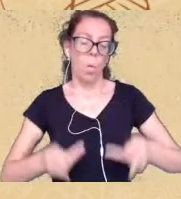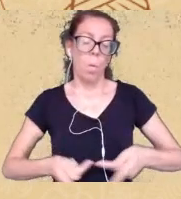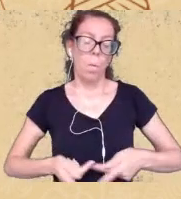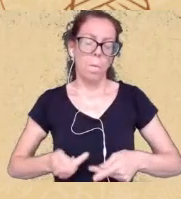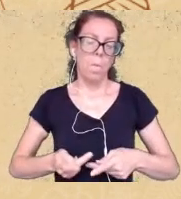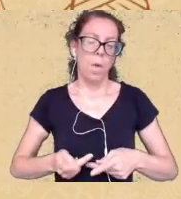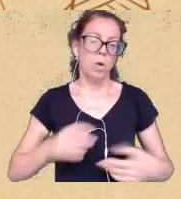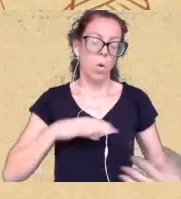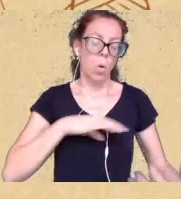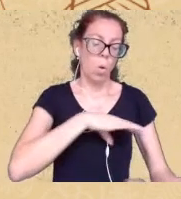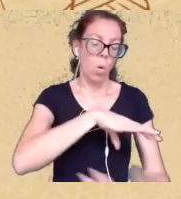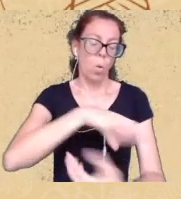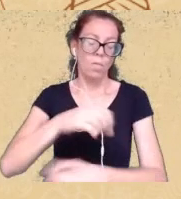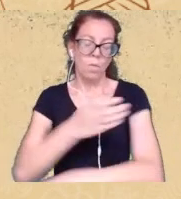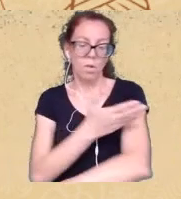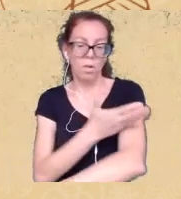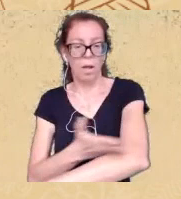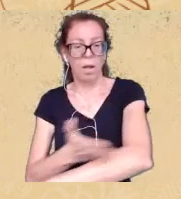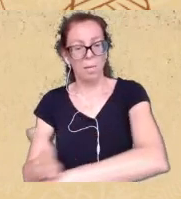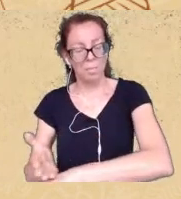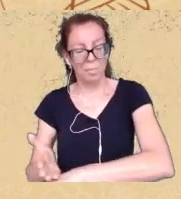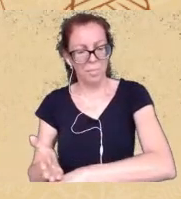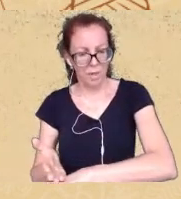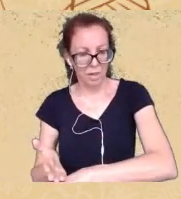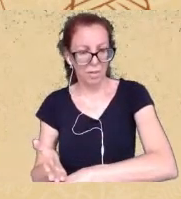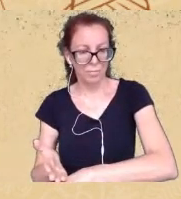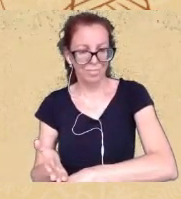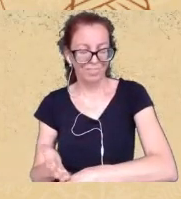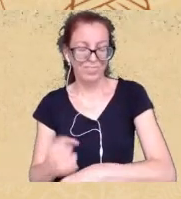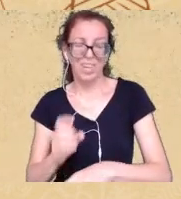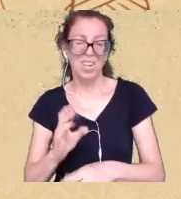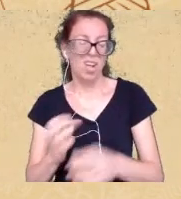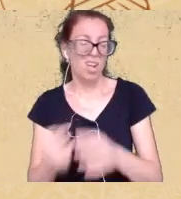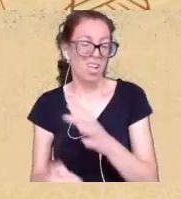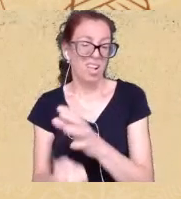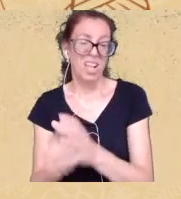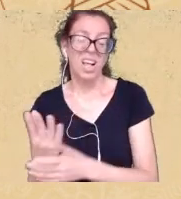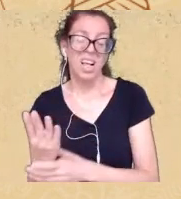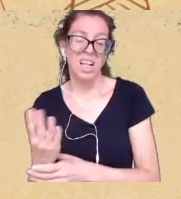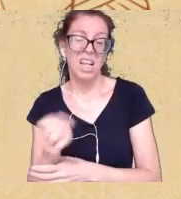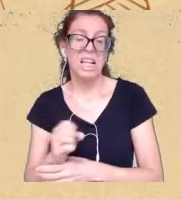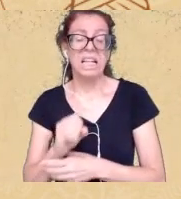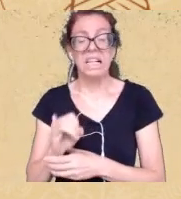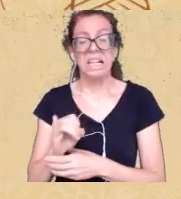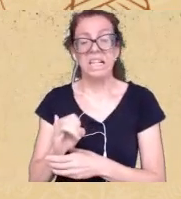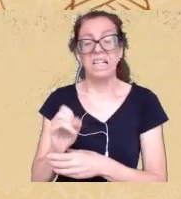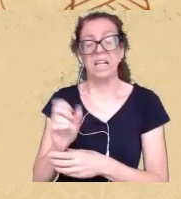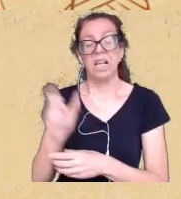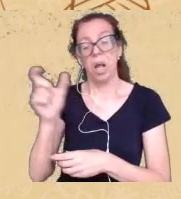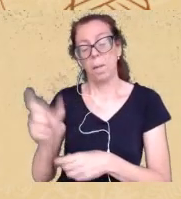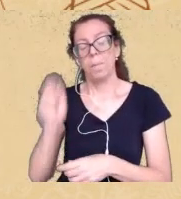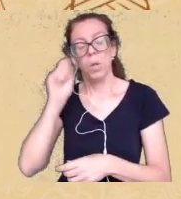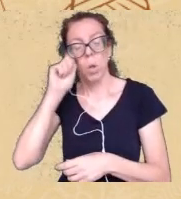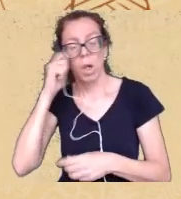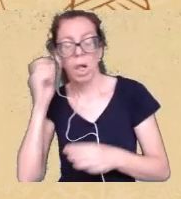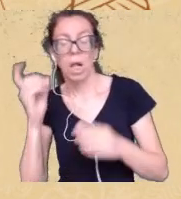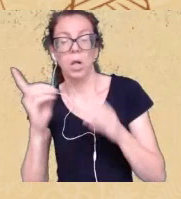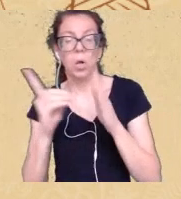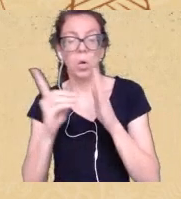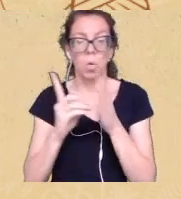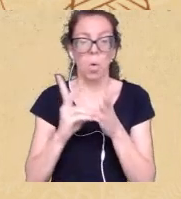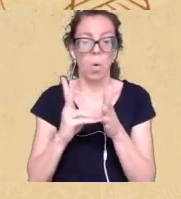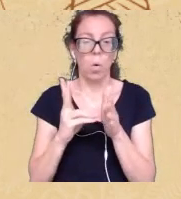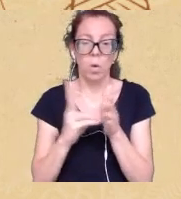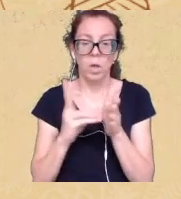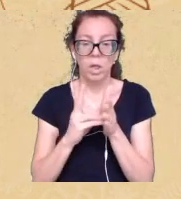se marca só se cria essa adjetivação quando se trata de uma pessoa negra ou indígena então ali no comentário